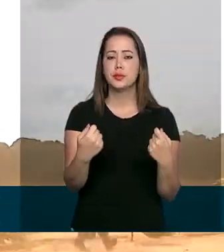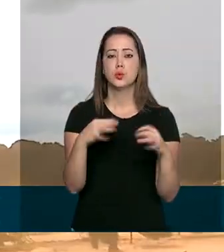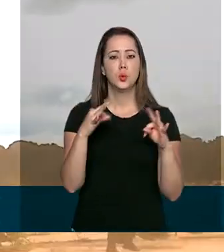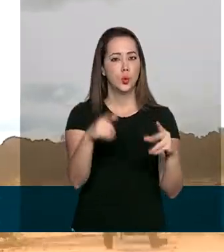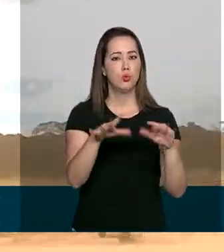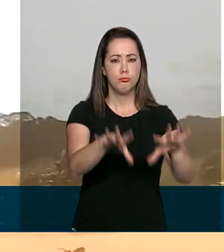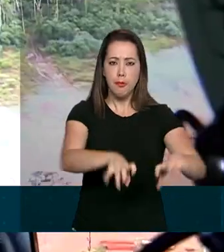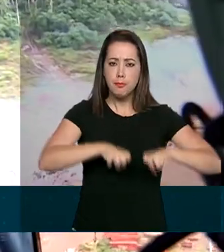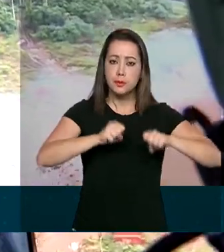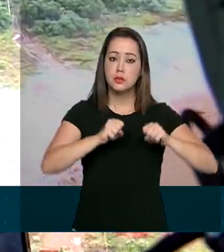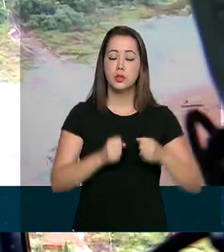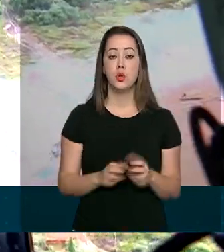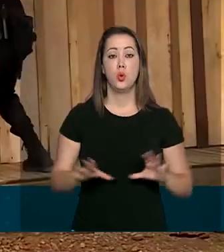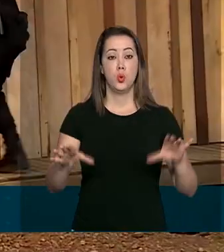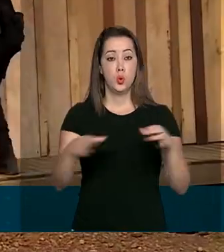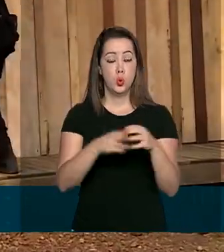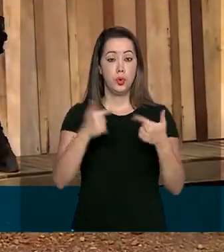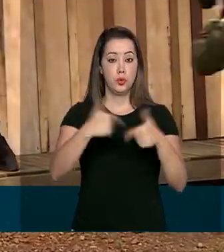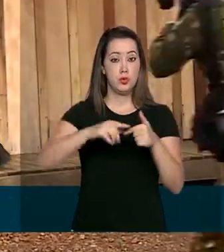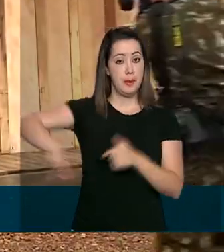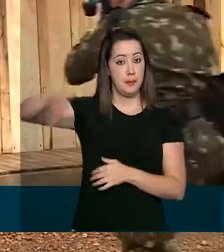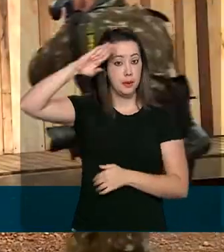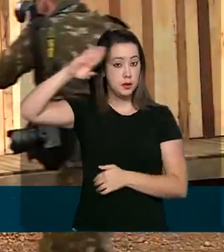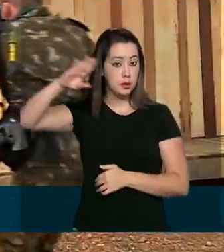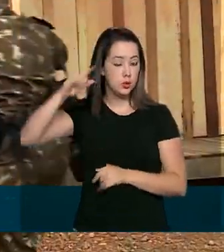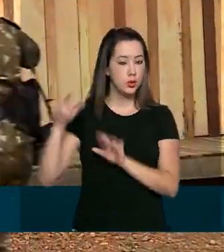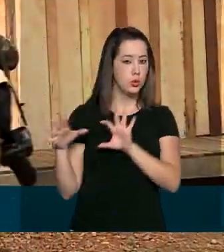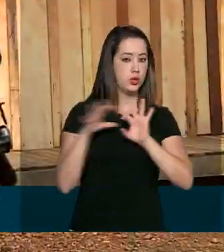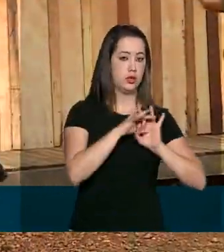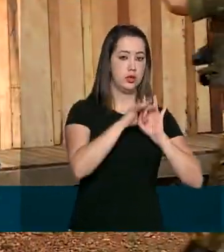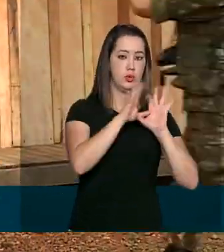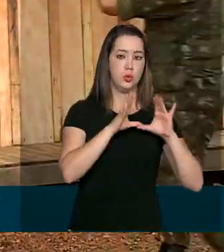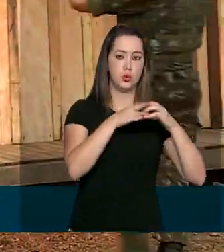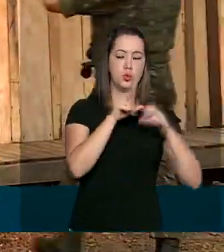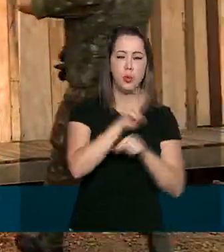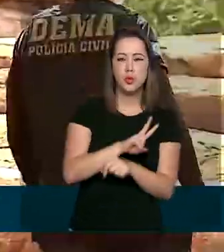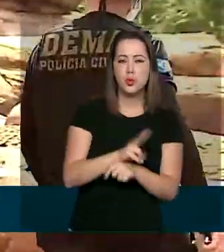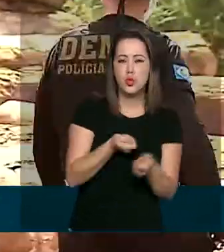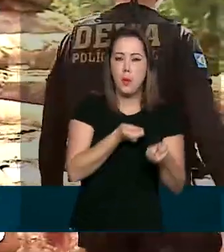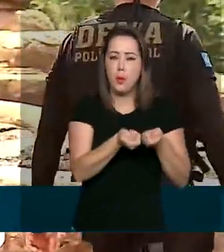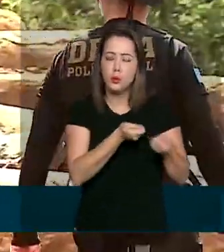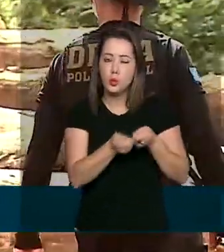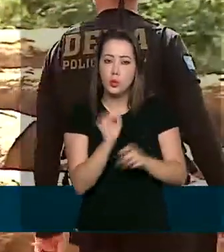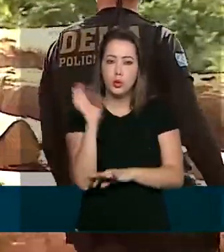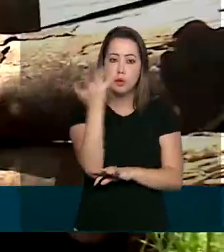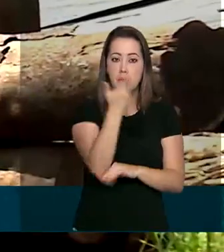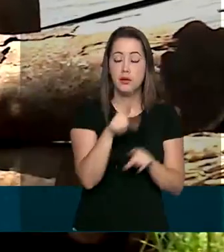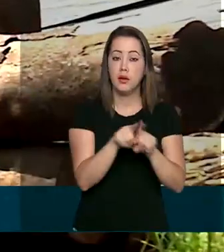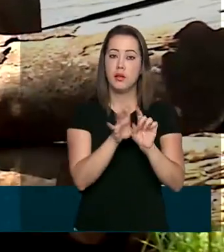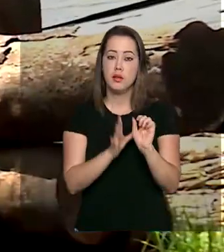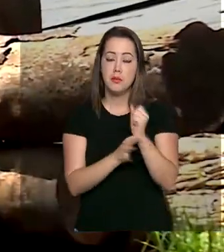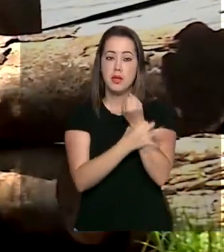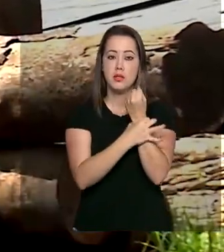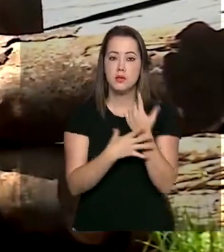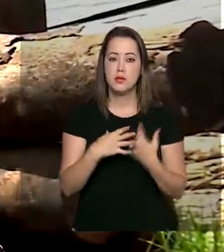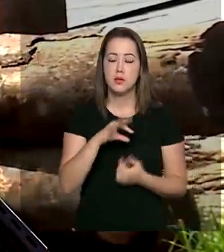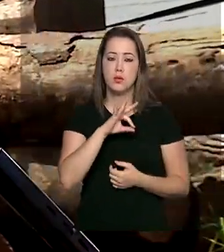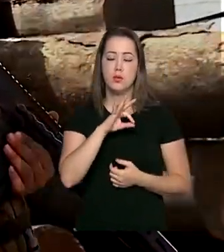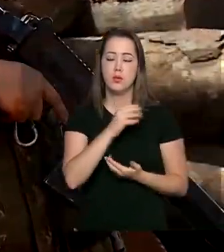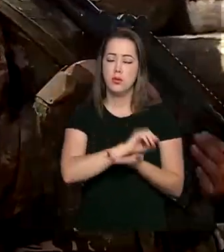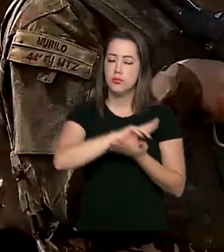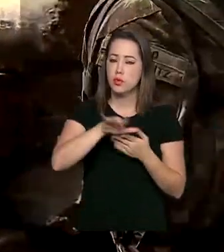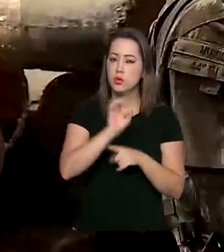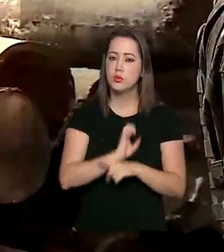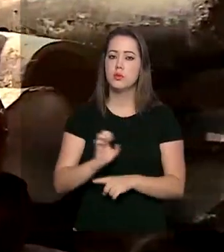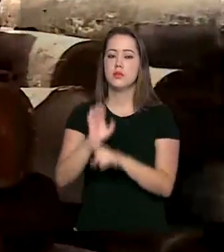Armadas atuam em apoio aos órgãos de controle ambiental e de segurança pública, estaduais e municipais. A Operação Verde Brasil 2